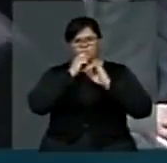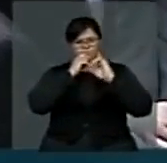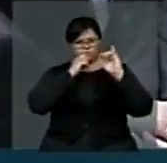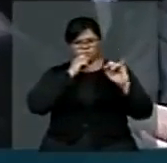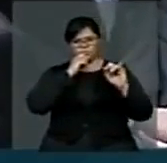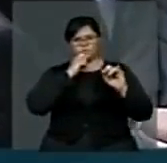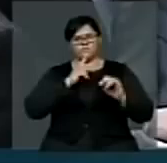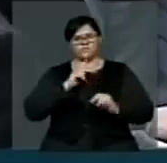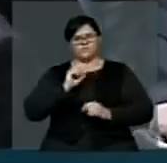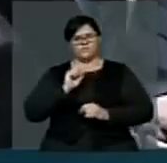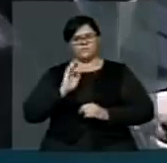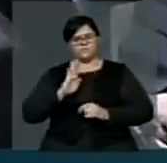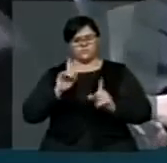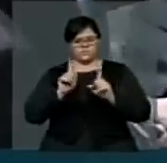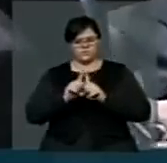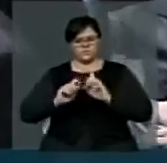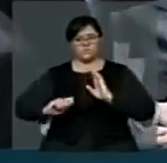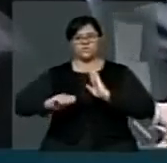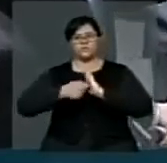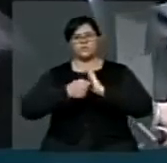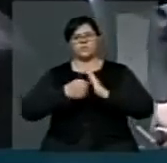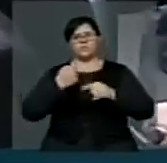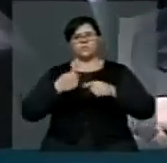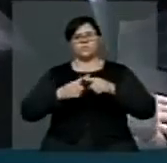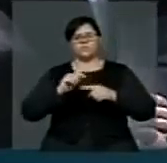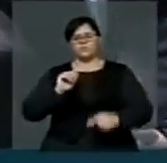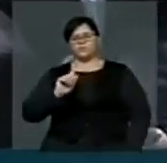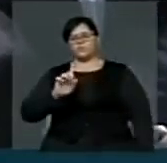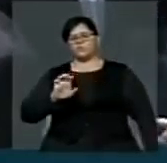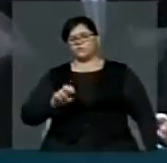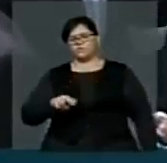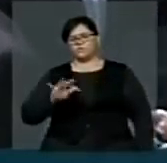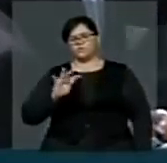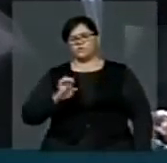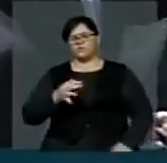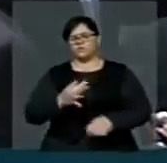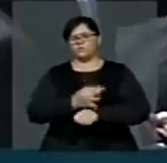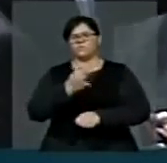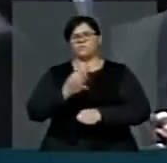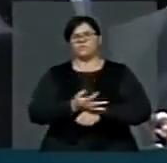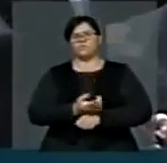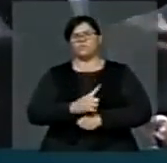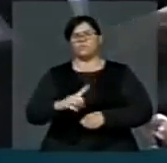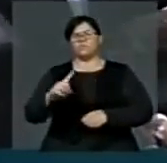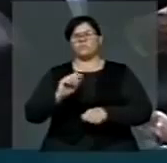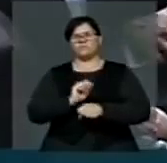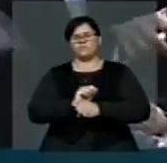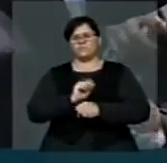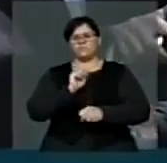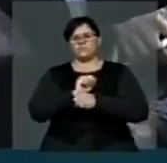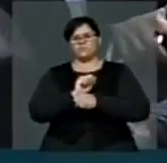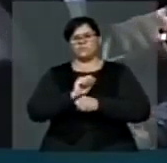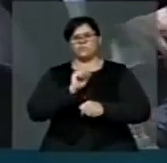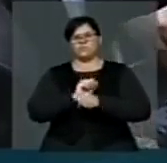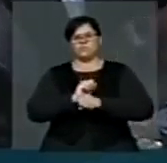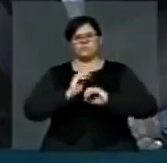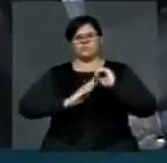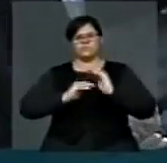PSB também tem obstrução porque os agentes comunitários de saúde não aguentam mais esperar por essa votação.